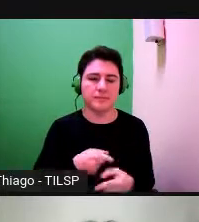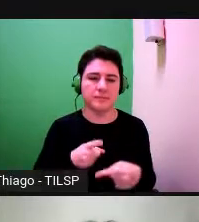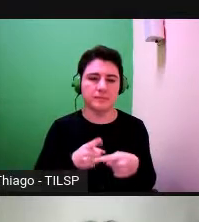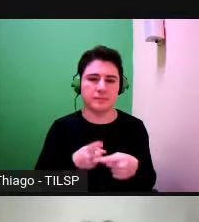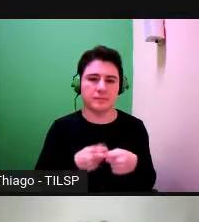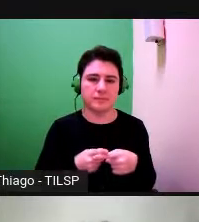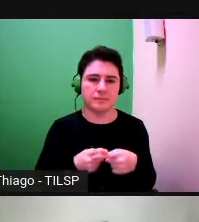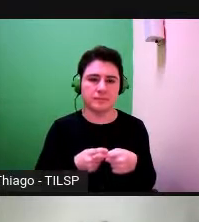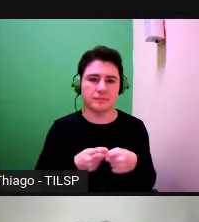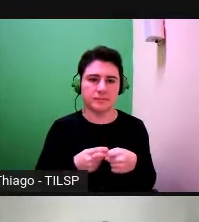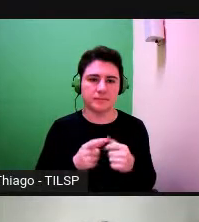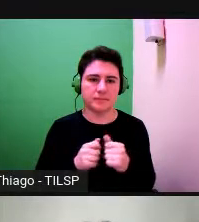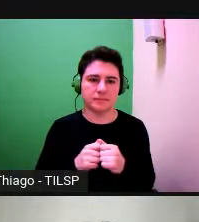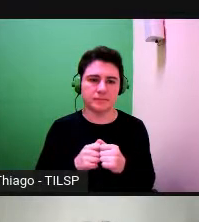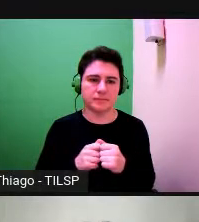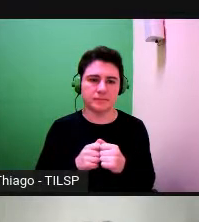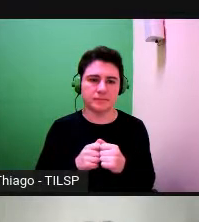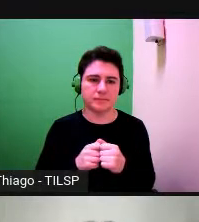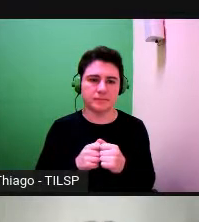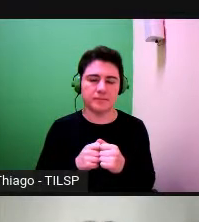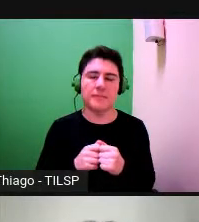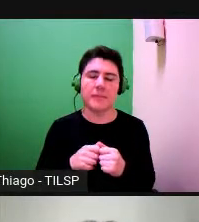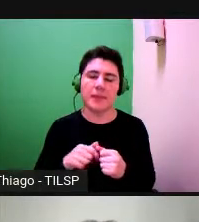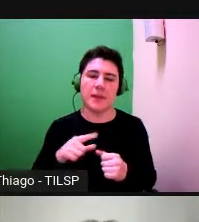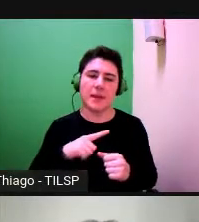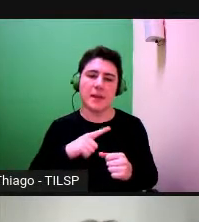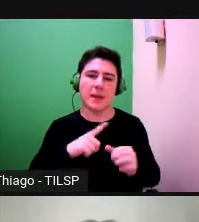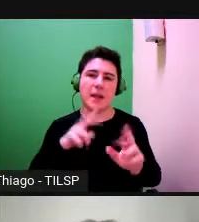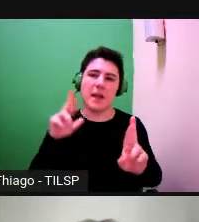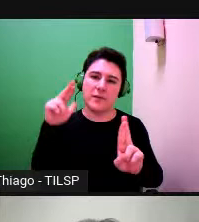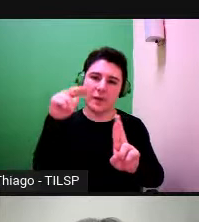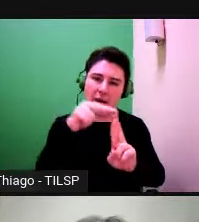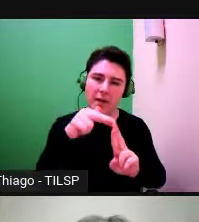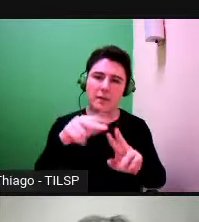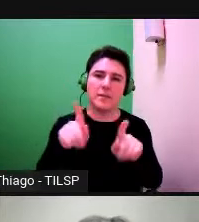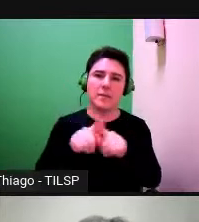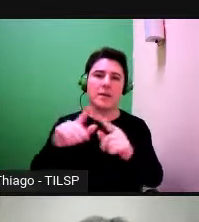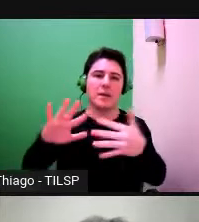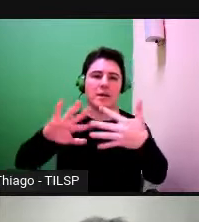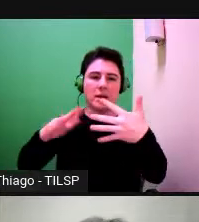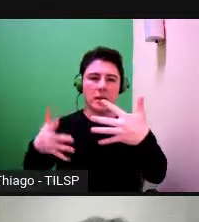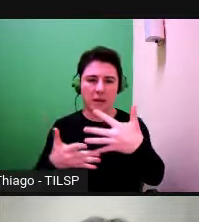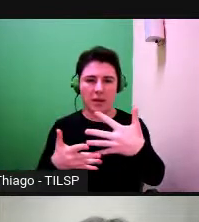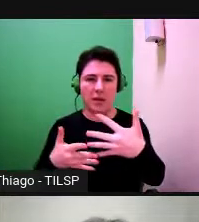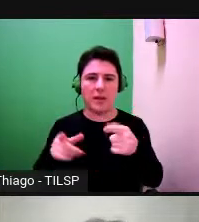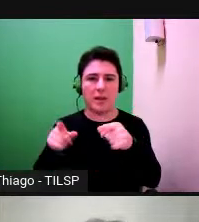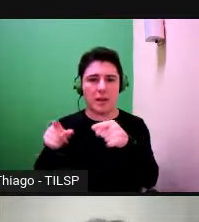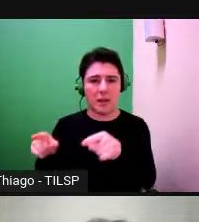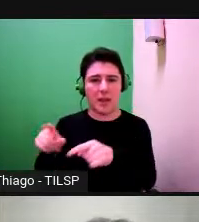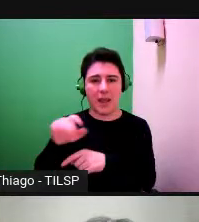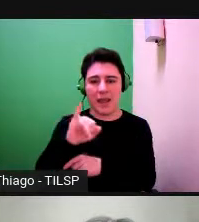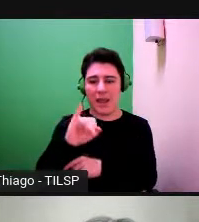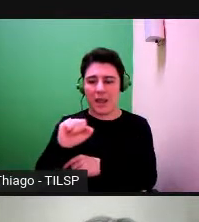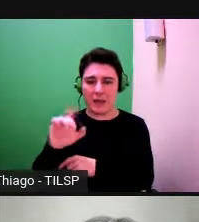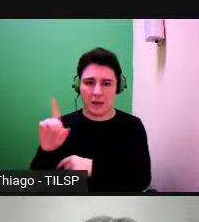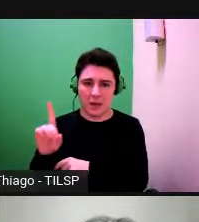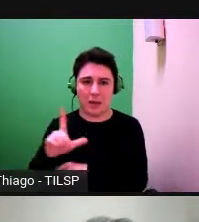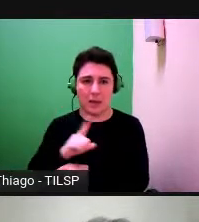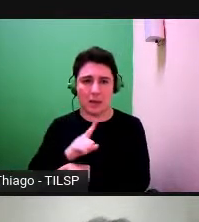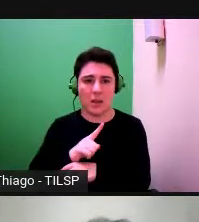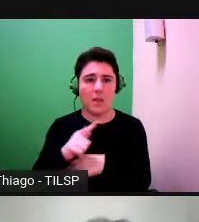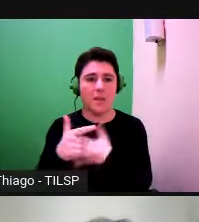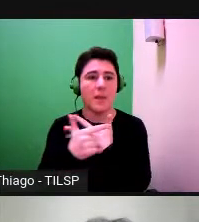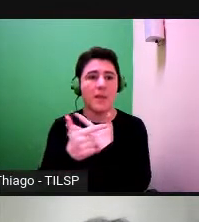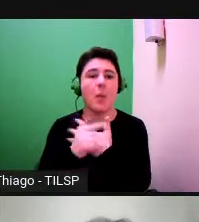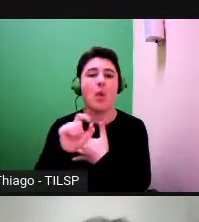referências e em contributos essenciais na perspectiva do ESD, o papel mediador da